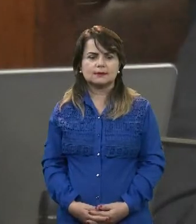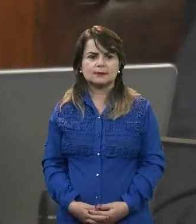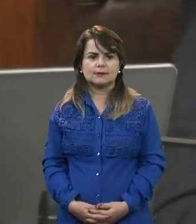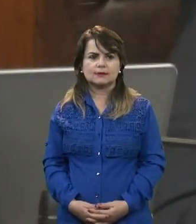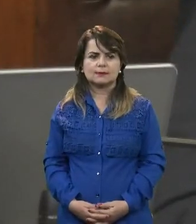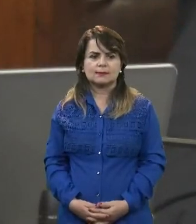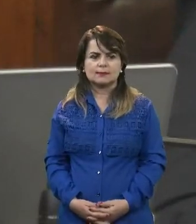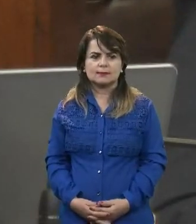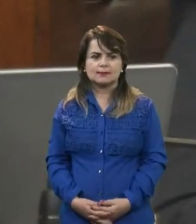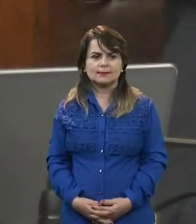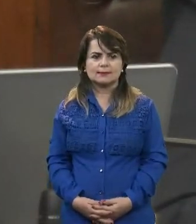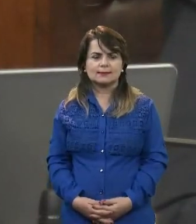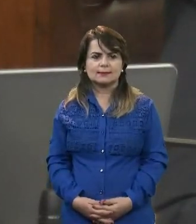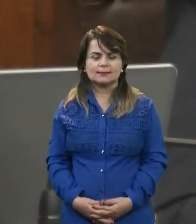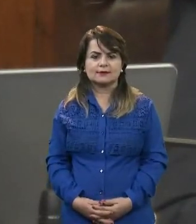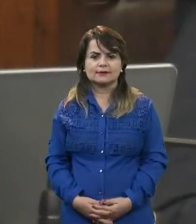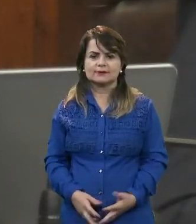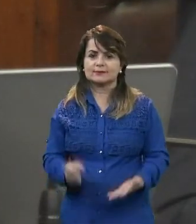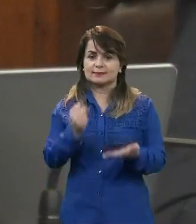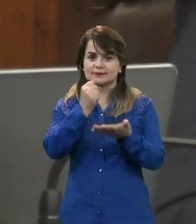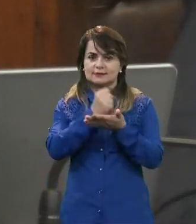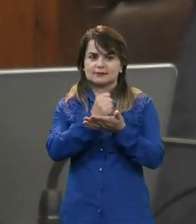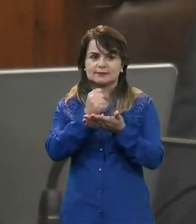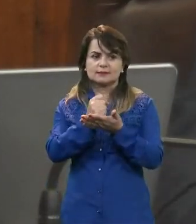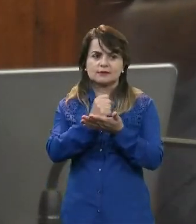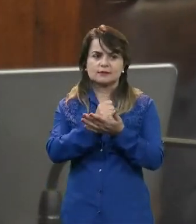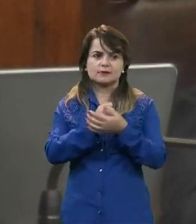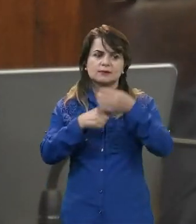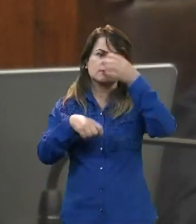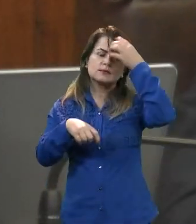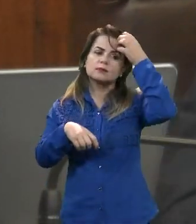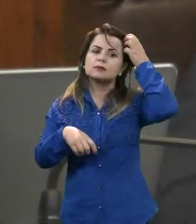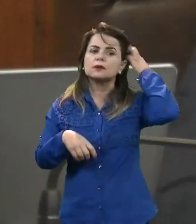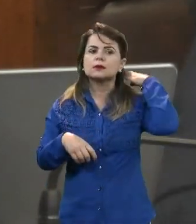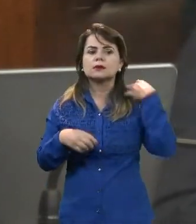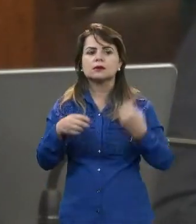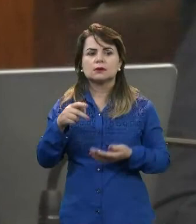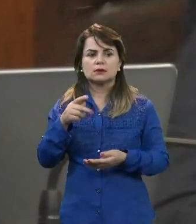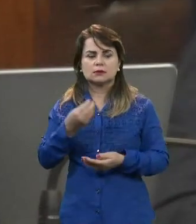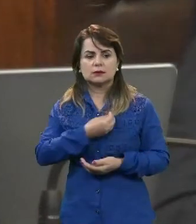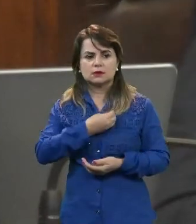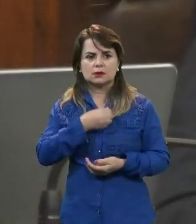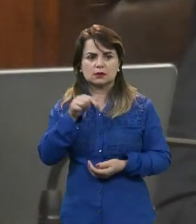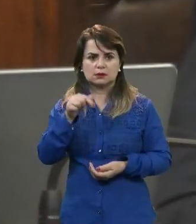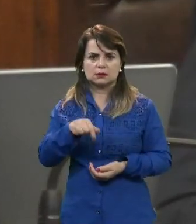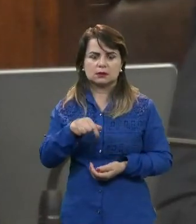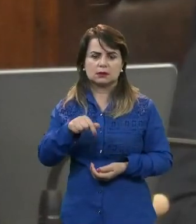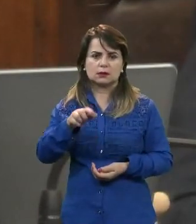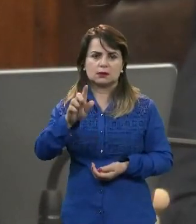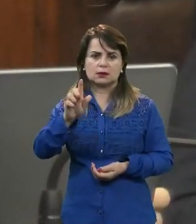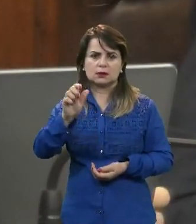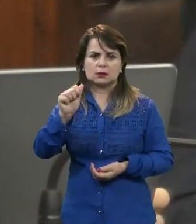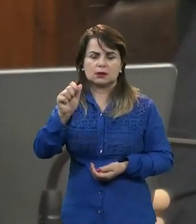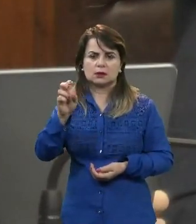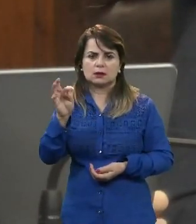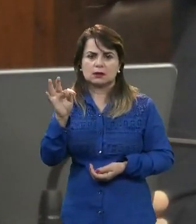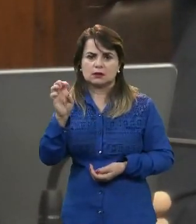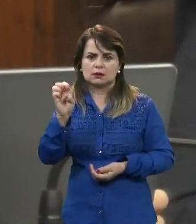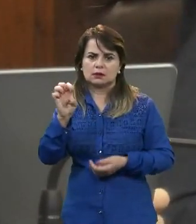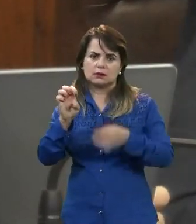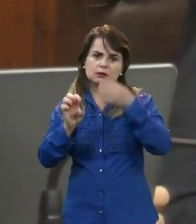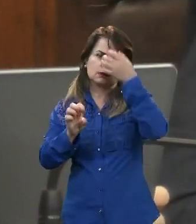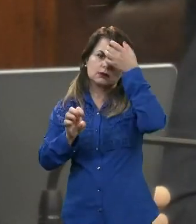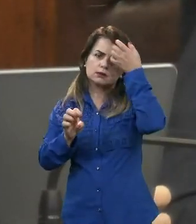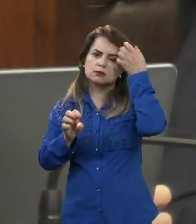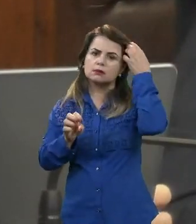Eu gostaria de registrar a presença também do vereador Evandro Galetti, gostaria também de registrar a presença